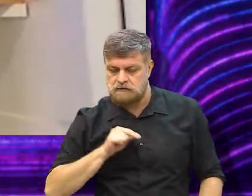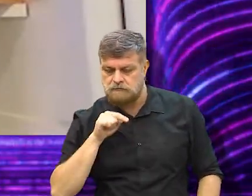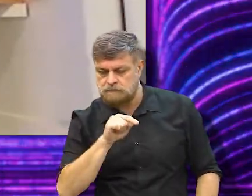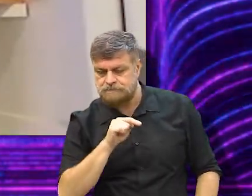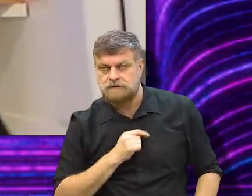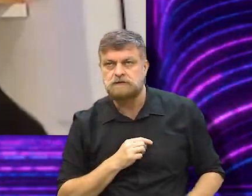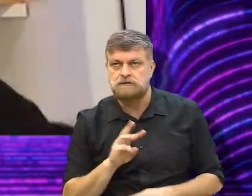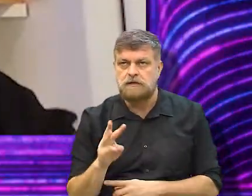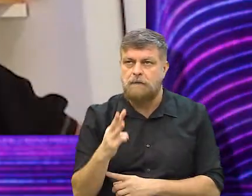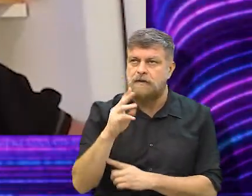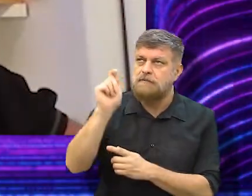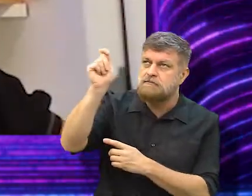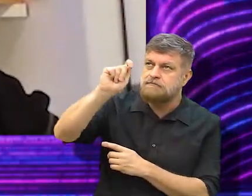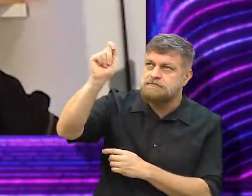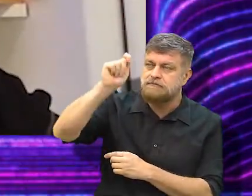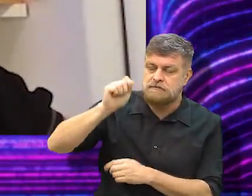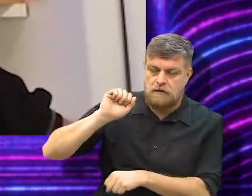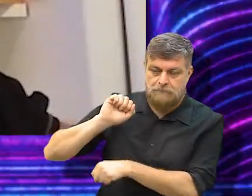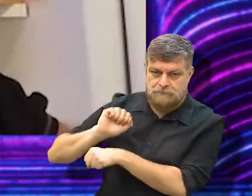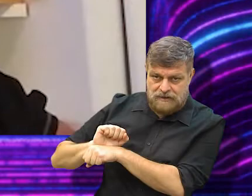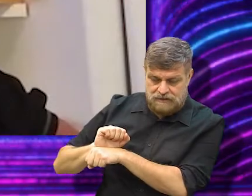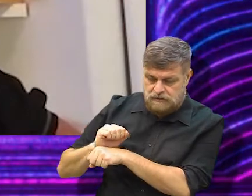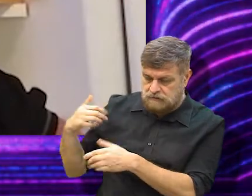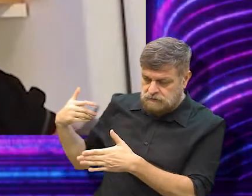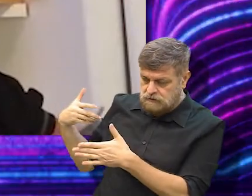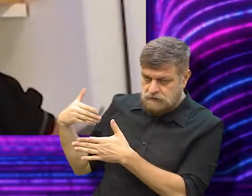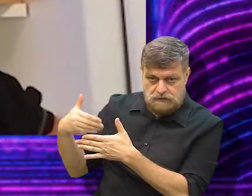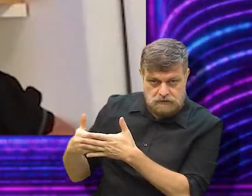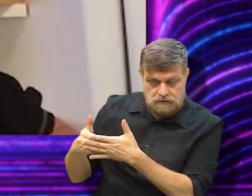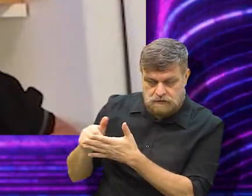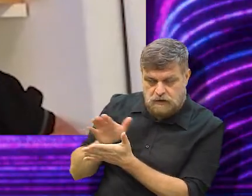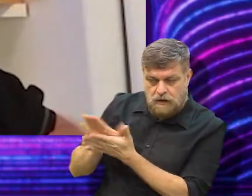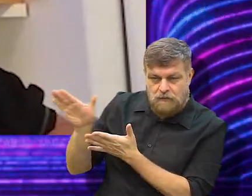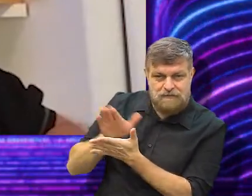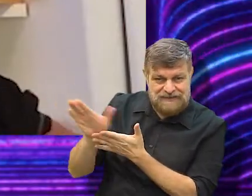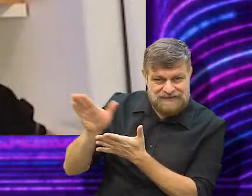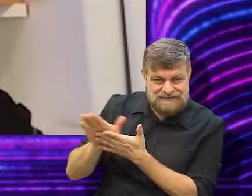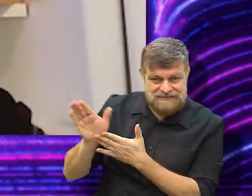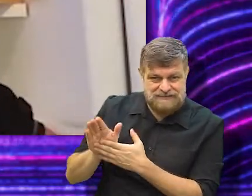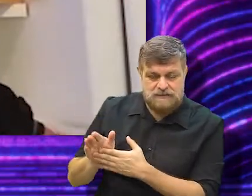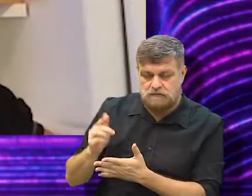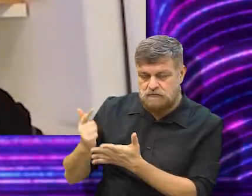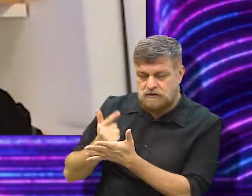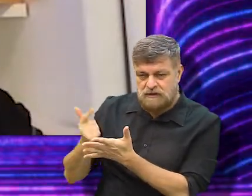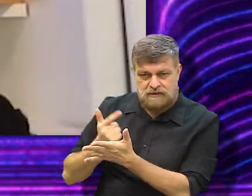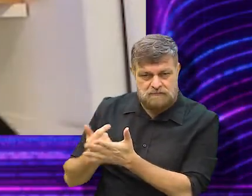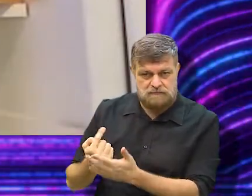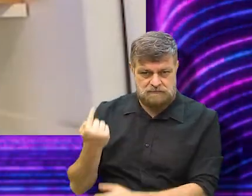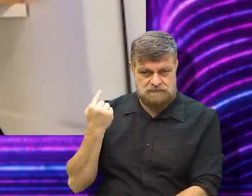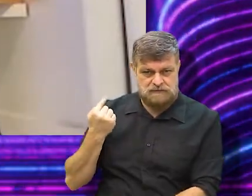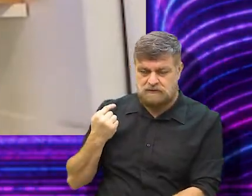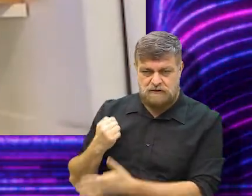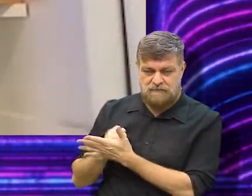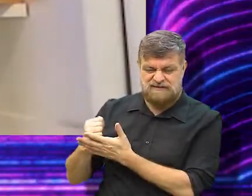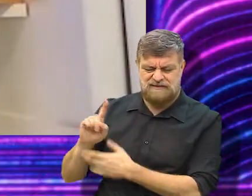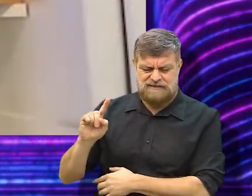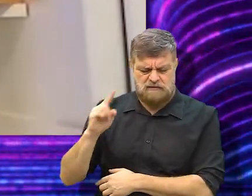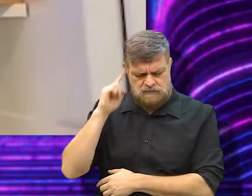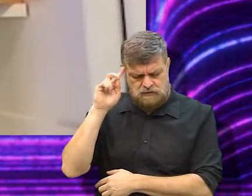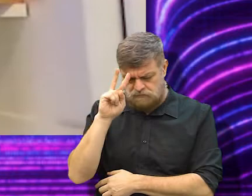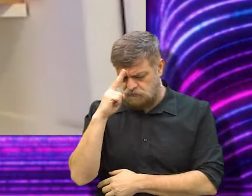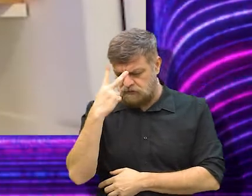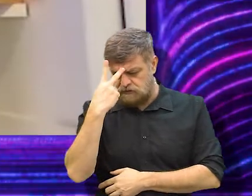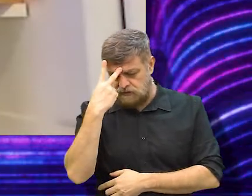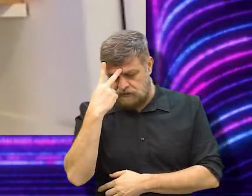surge o Voo da Pipa. Então, eu interrompo o processo de publicação do Magnífico Cabo Diógenes e faço bem